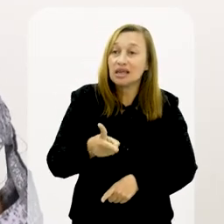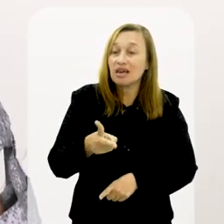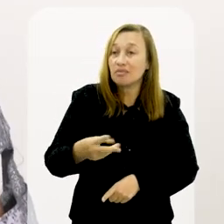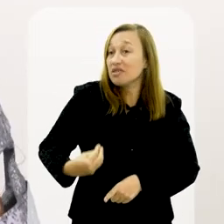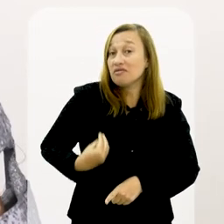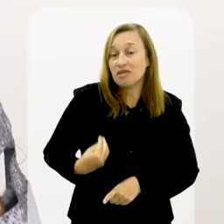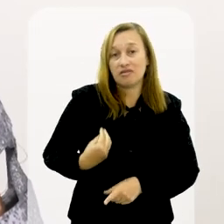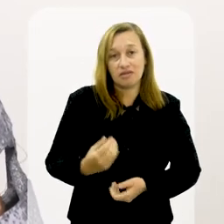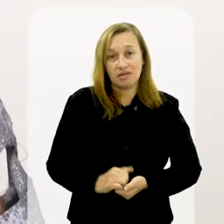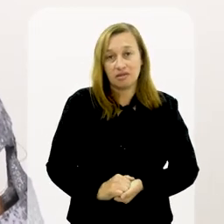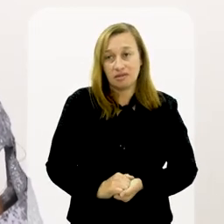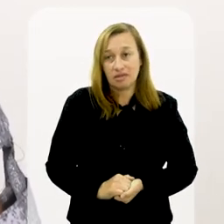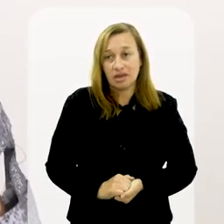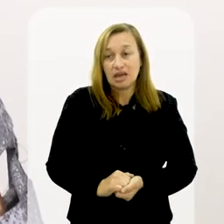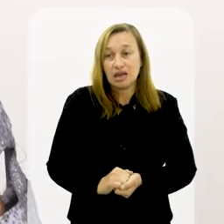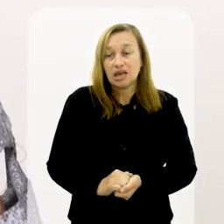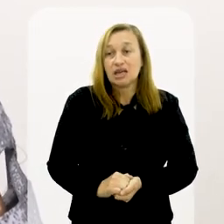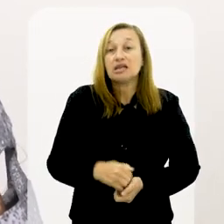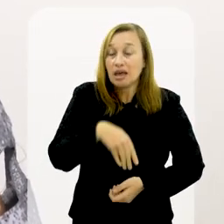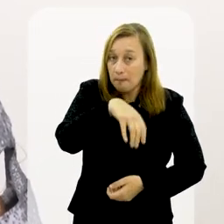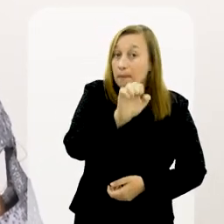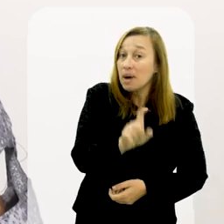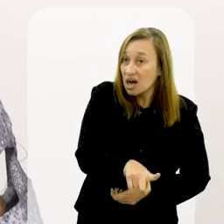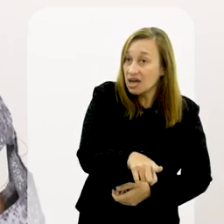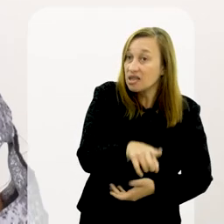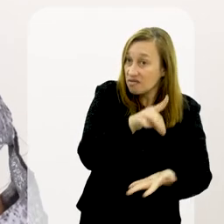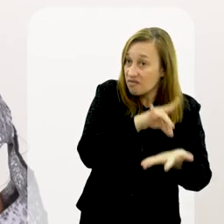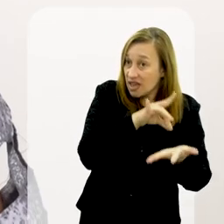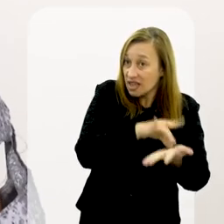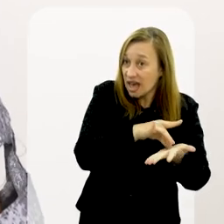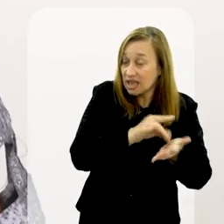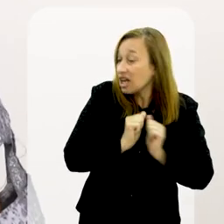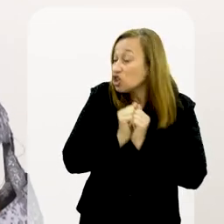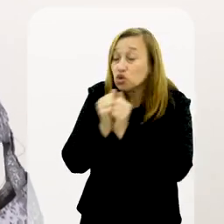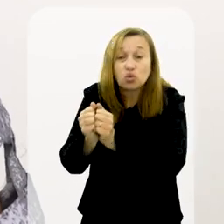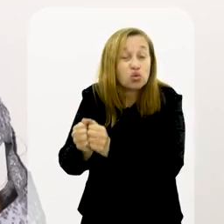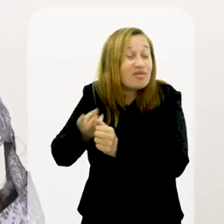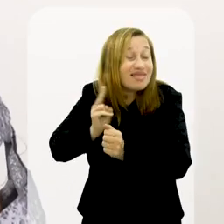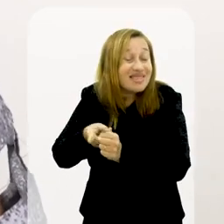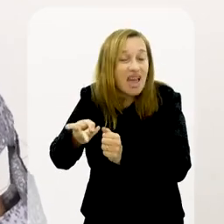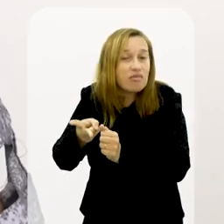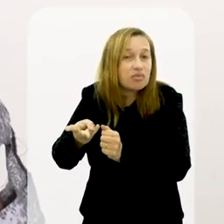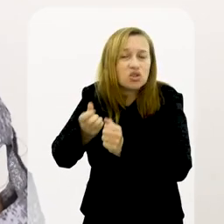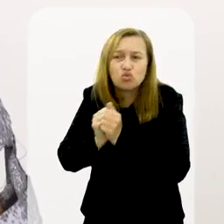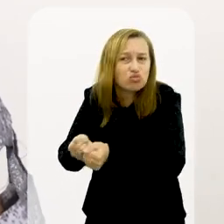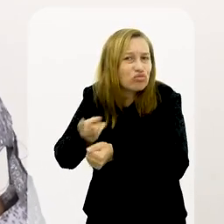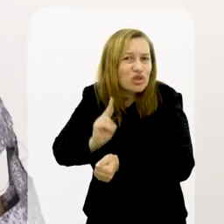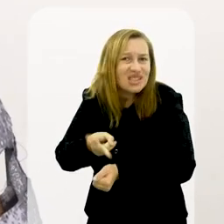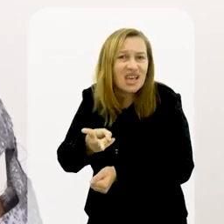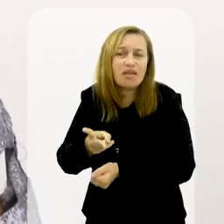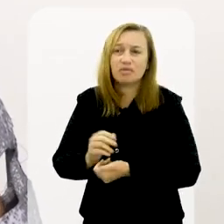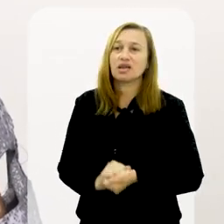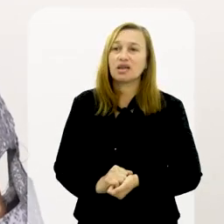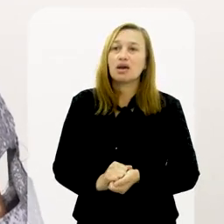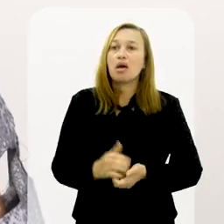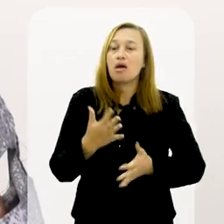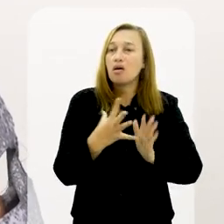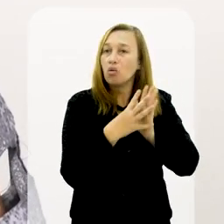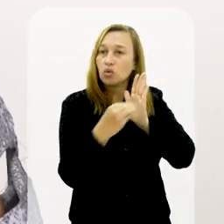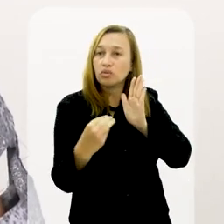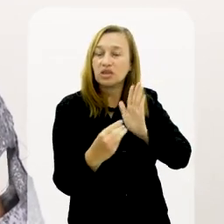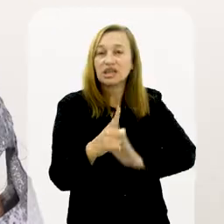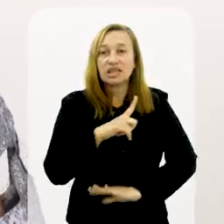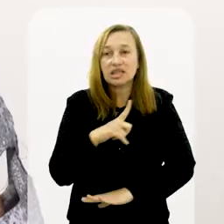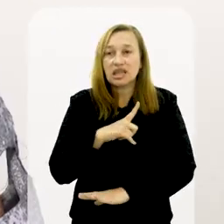a presente em todas as situações. Se ela foi mãe, ela está ali presente para ele o tempo todo.